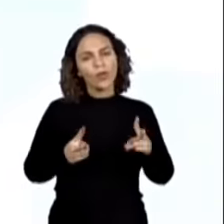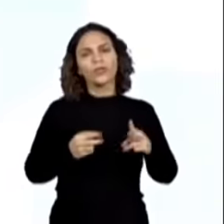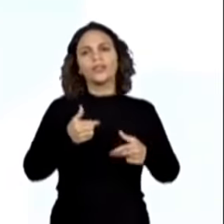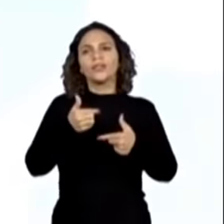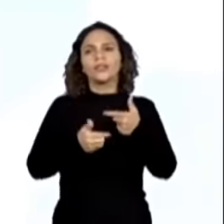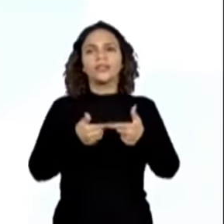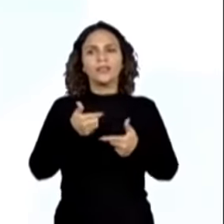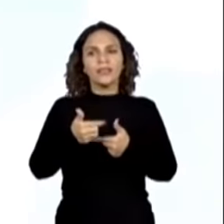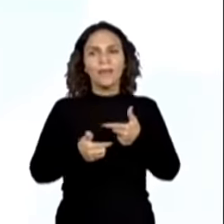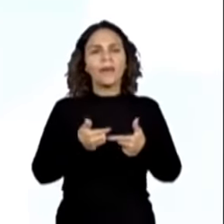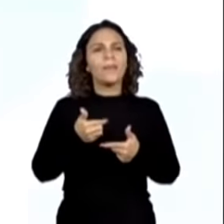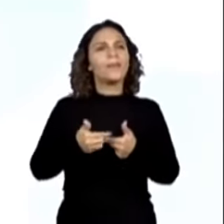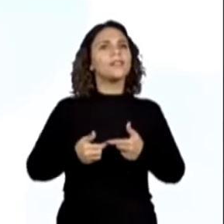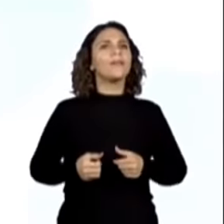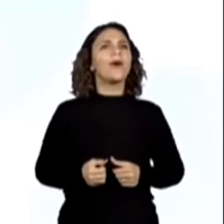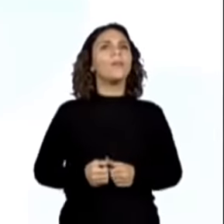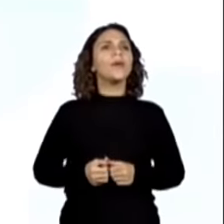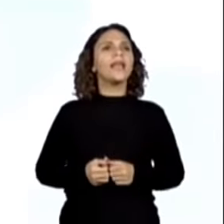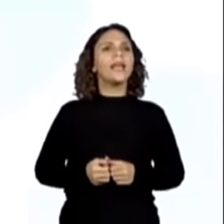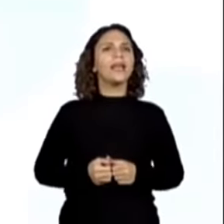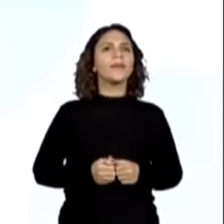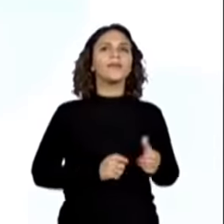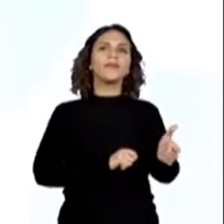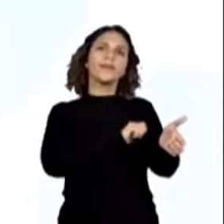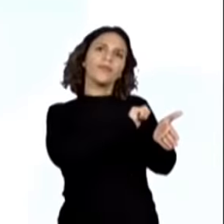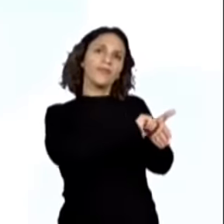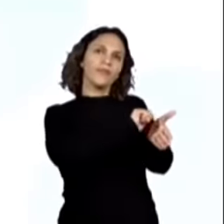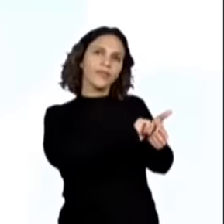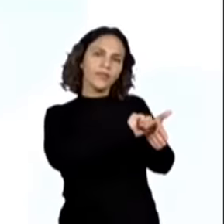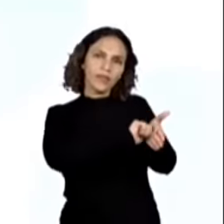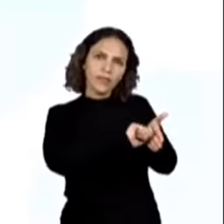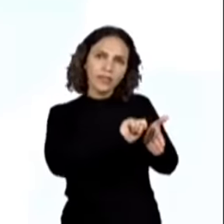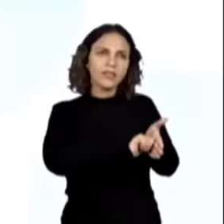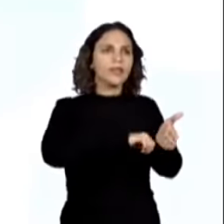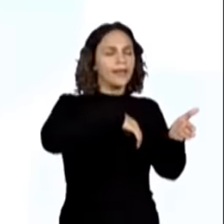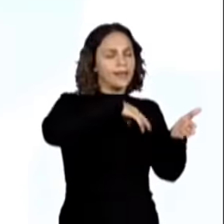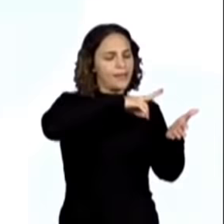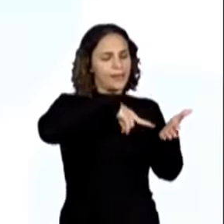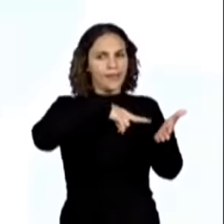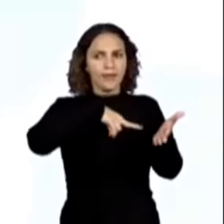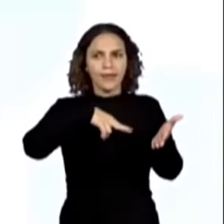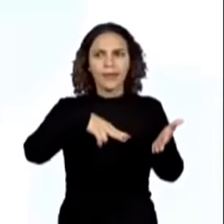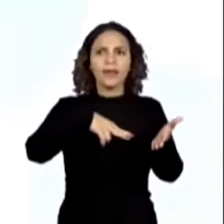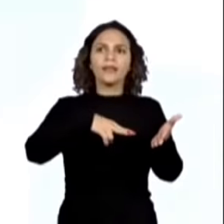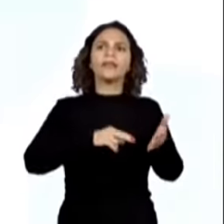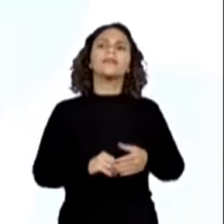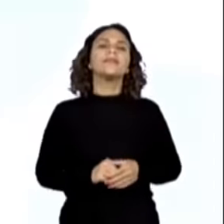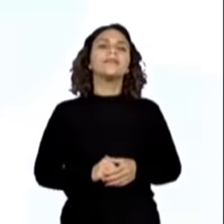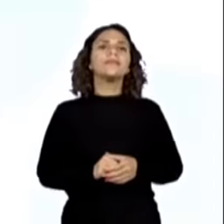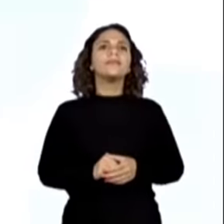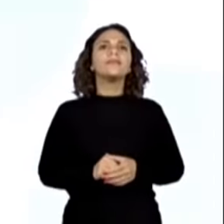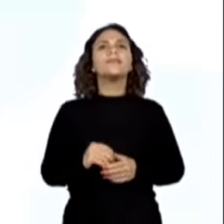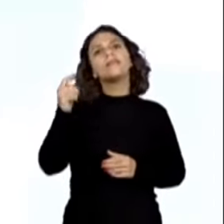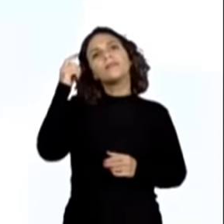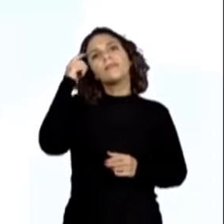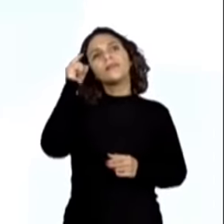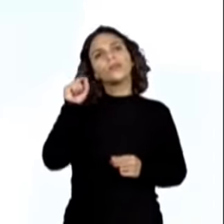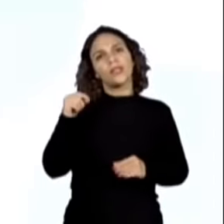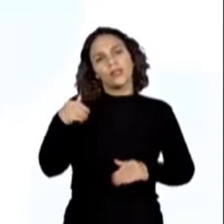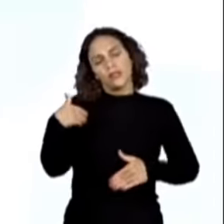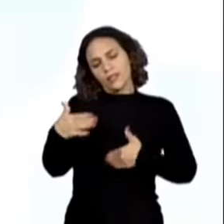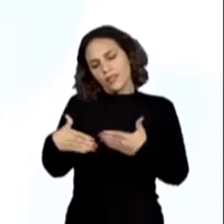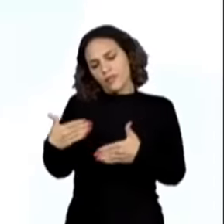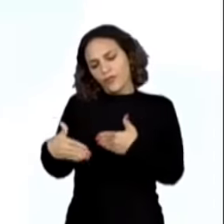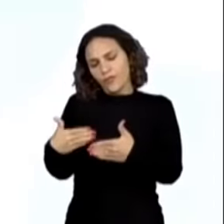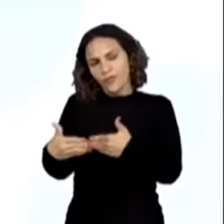trabalho com a linguagem escrita, através da leitura, tendo em vista o desenvolvimento